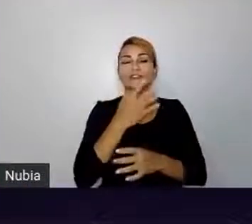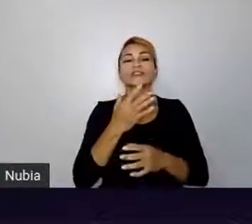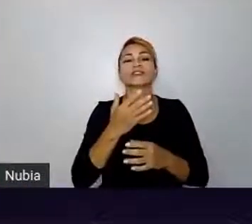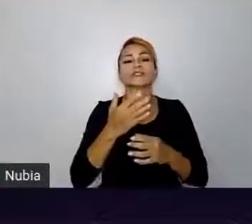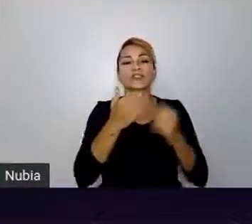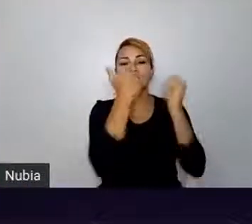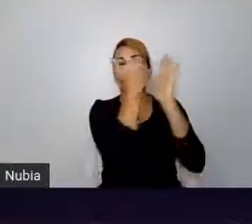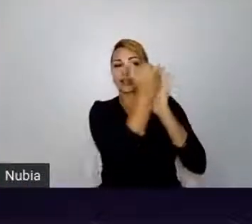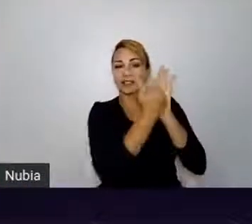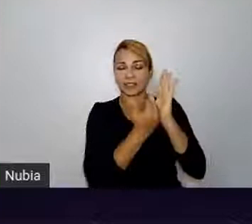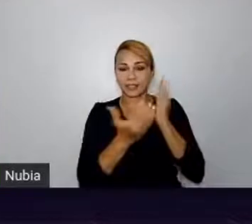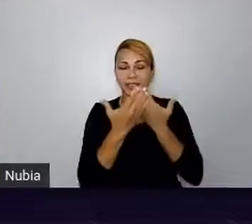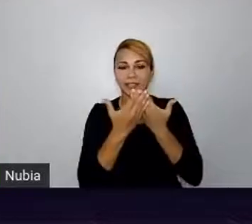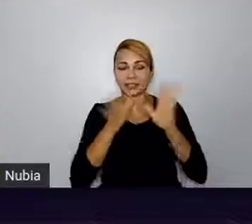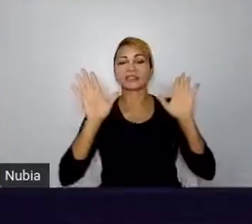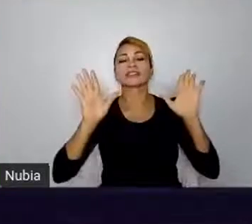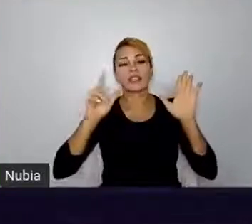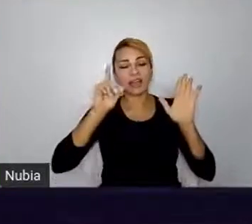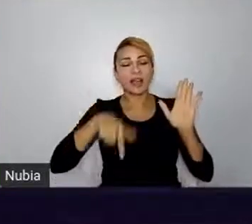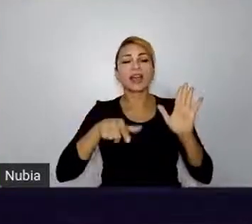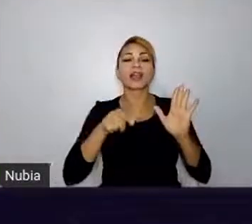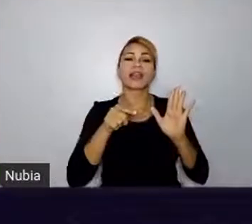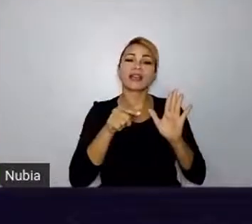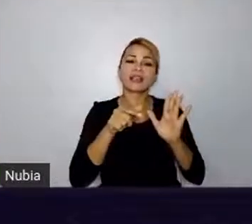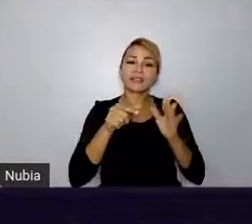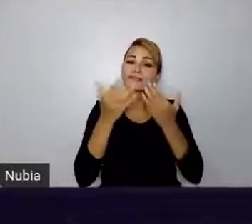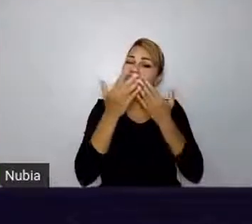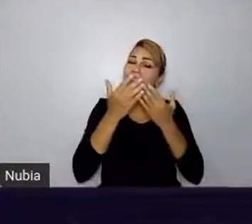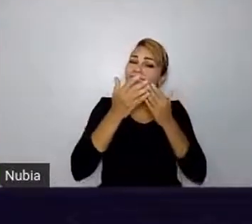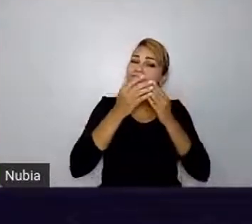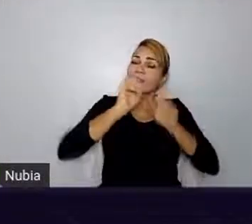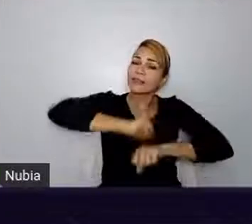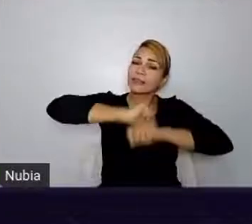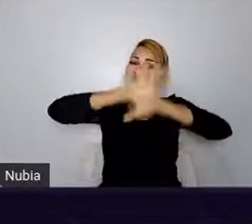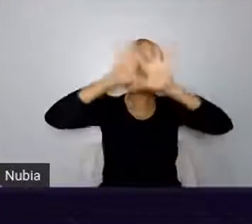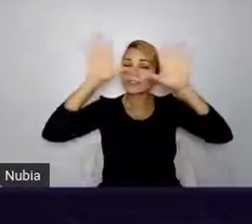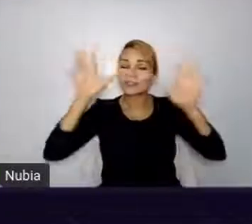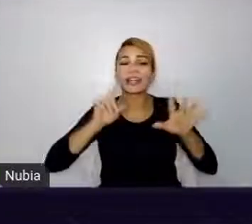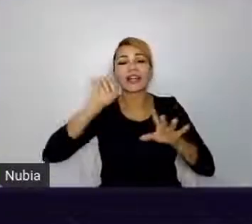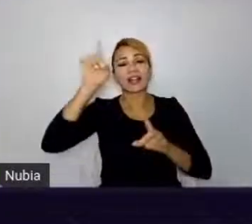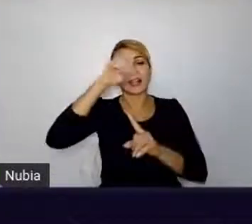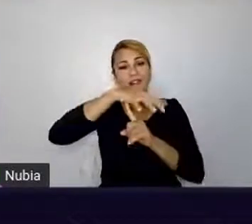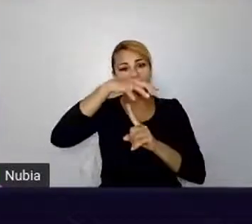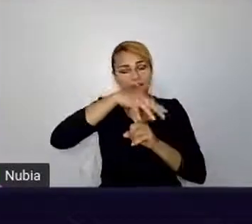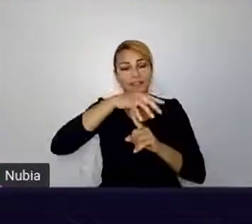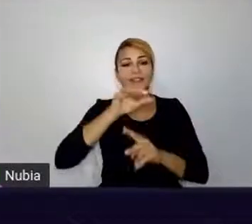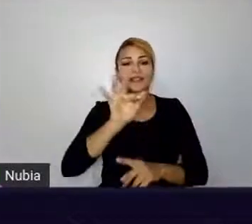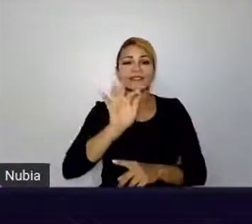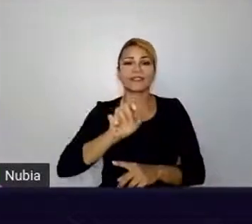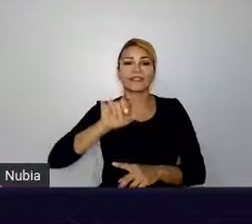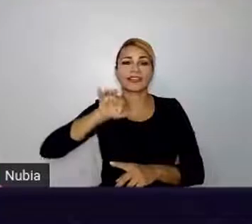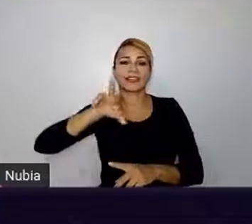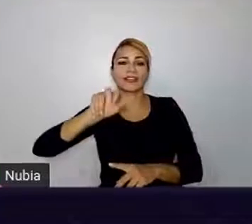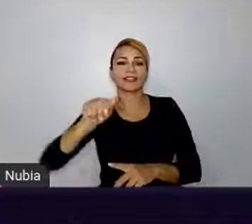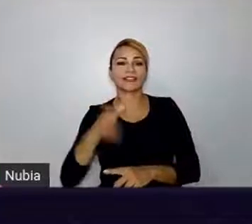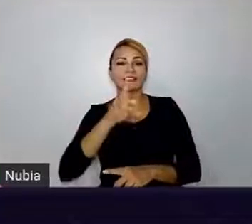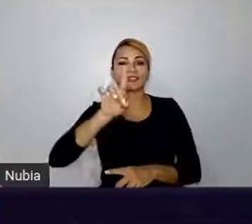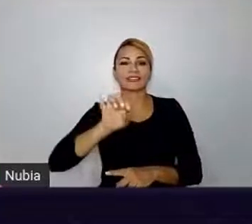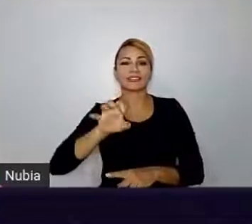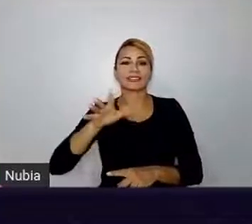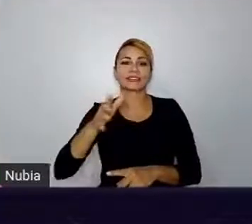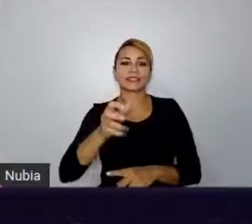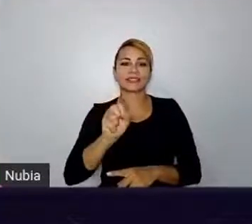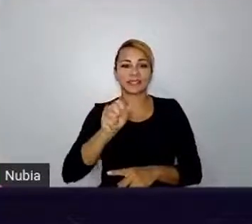Feira, uma iniciativa de fomento à transparência em Feira de Santana, no estado da Bahia. E ela também tem um